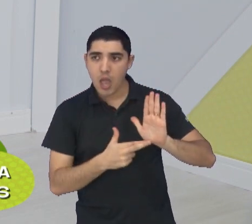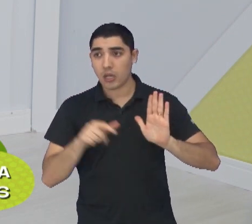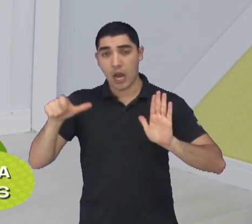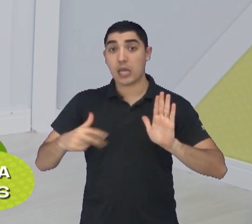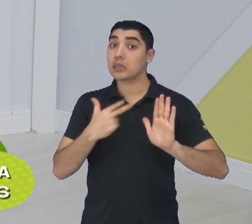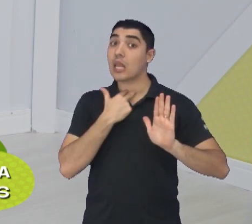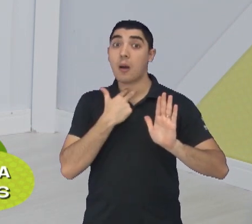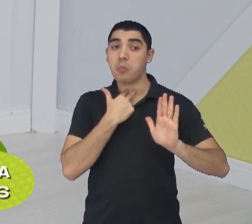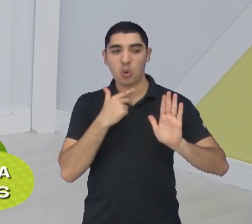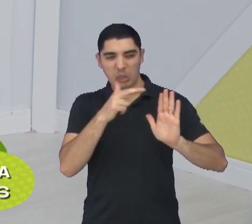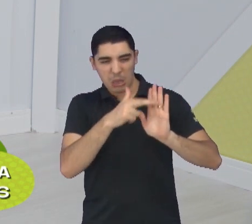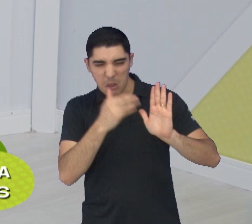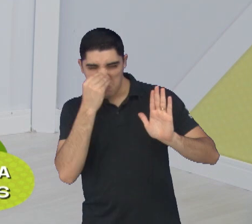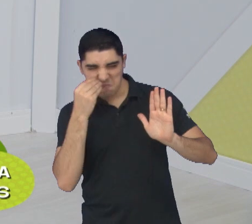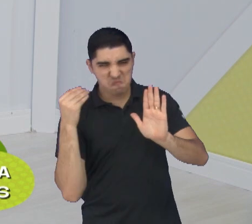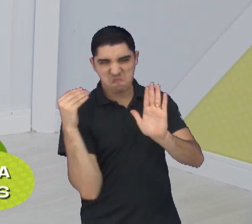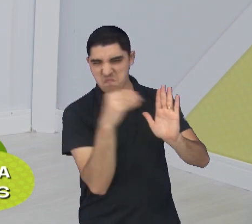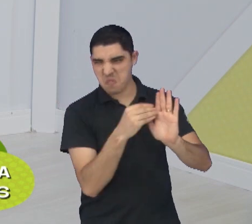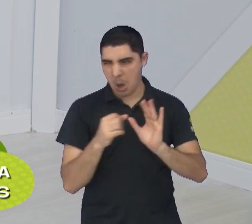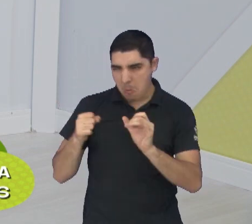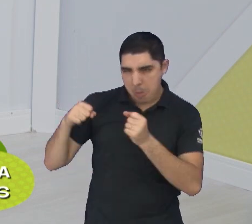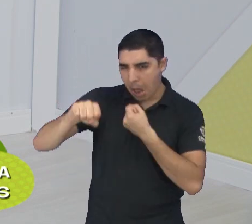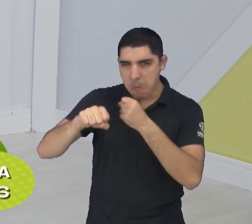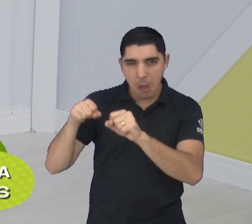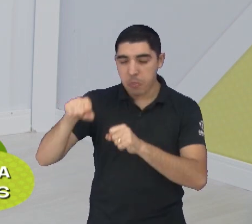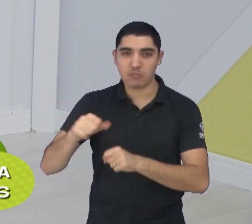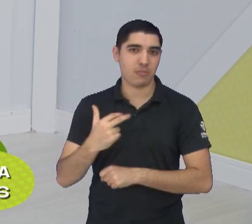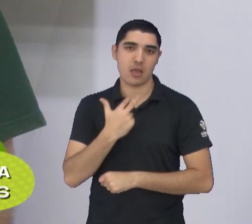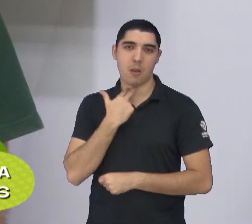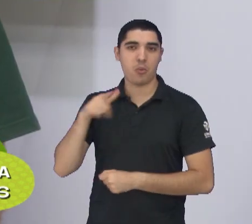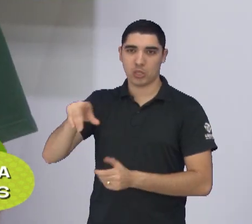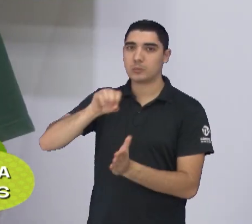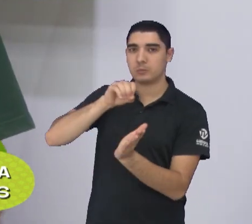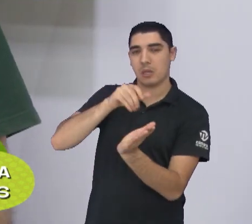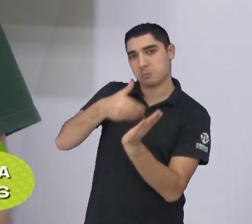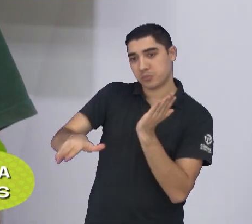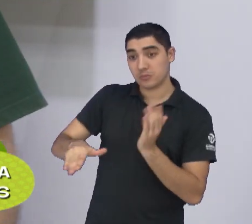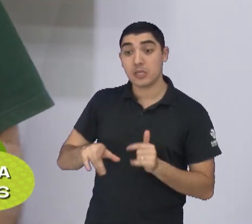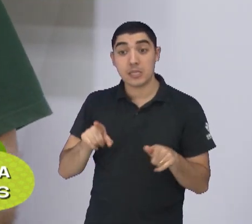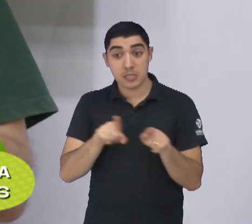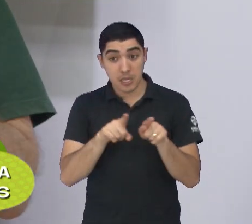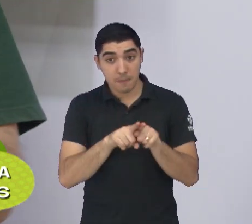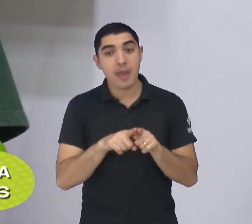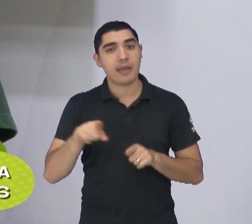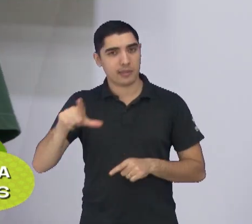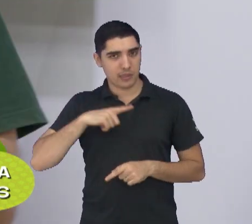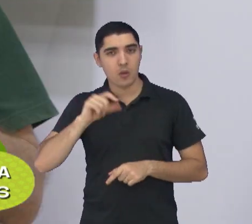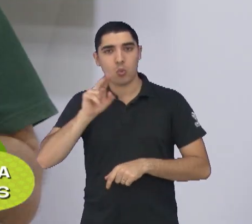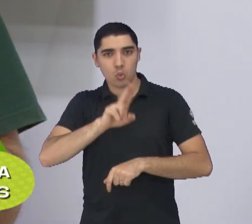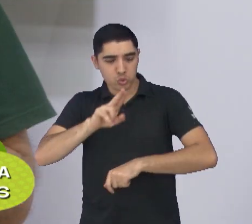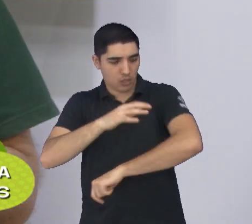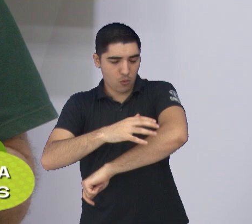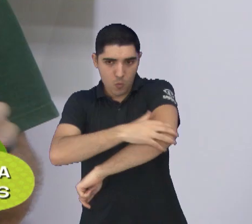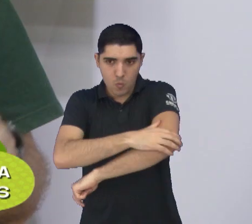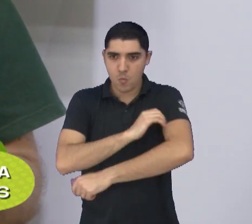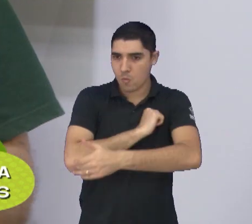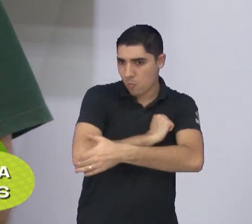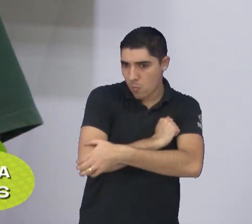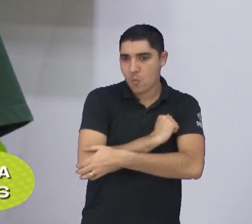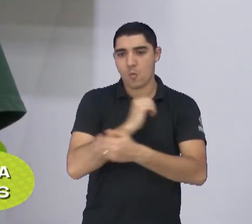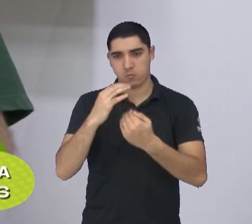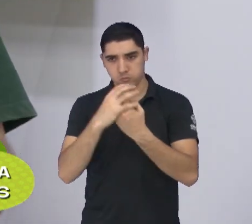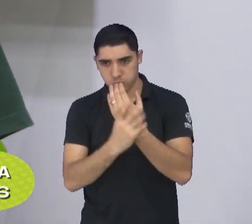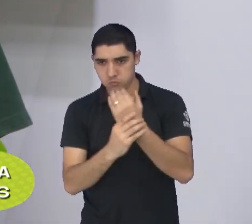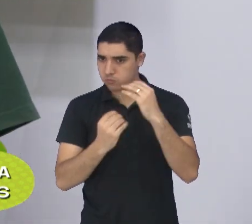limites do que o esporte permite, né? Então... Em menores de idade, assim, o Maitá, eles têm caneleira, têm luva, proteção. Então, assim, não é